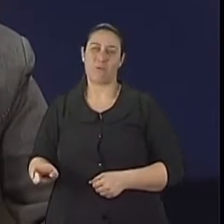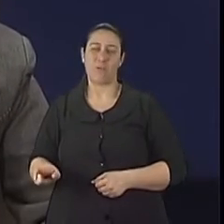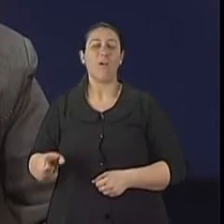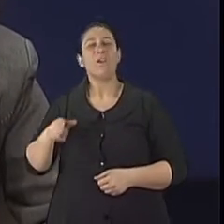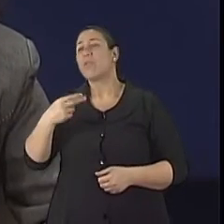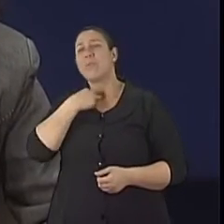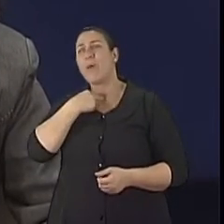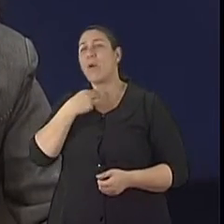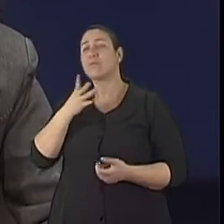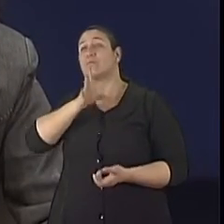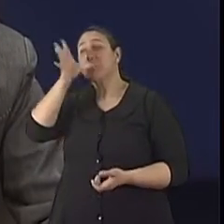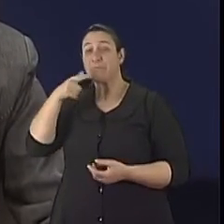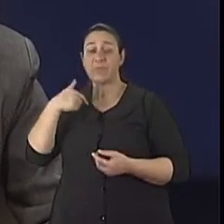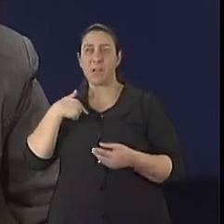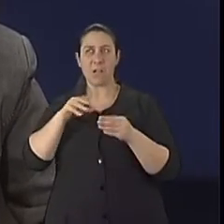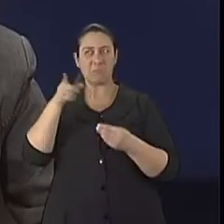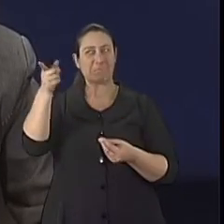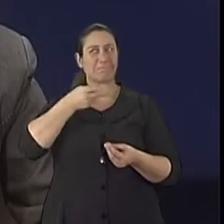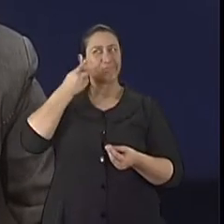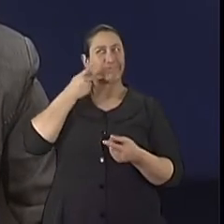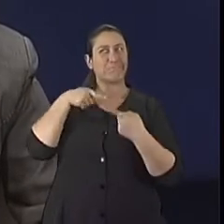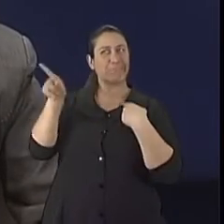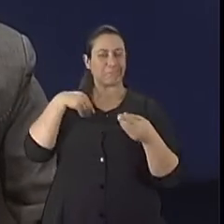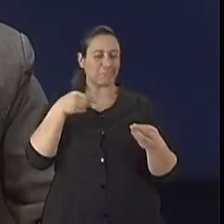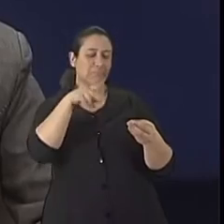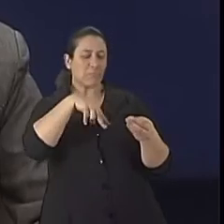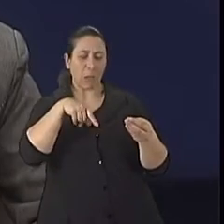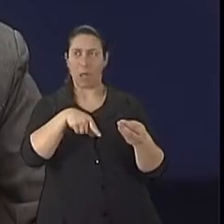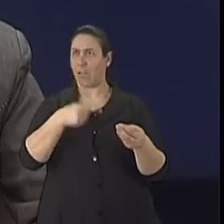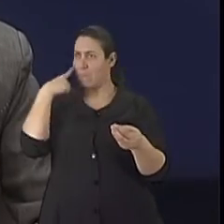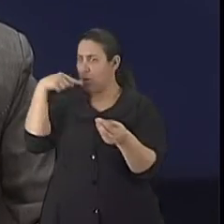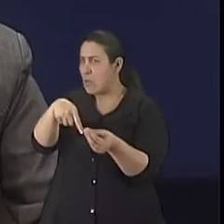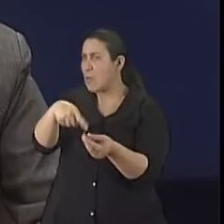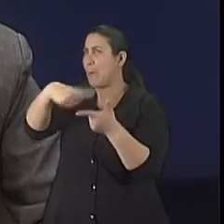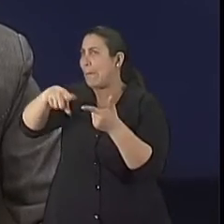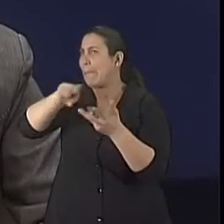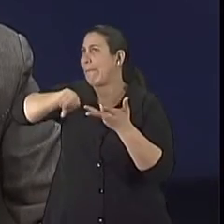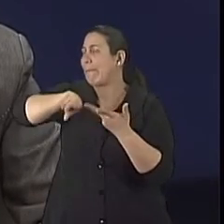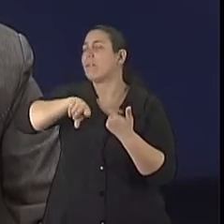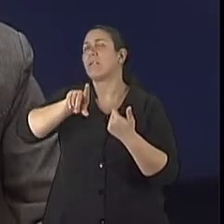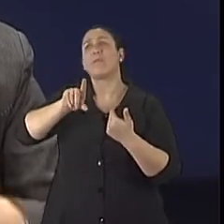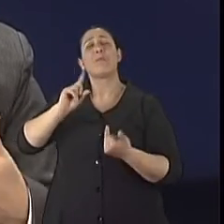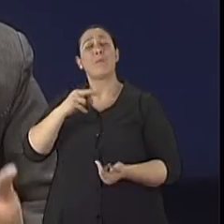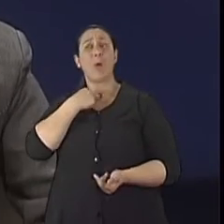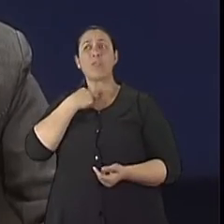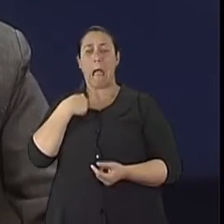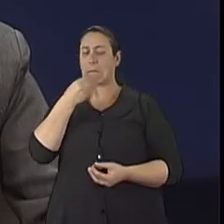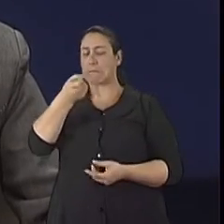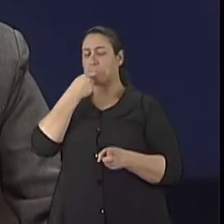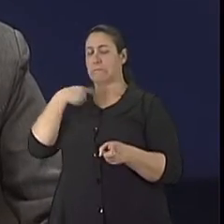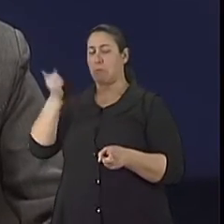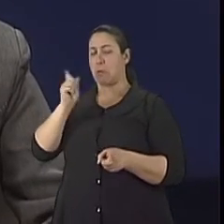aquela bula, ela pode ter um impacto maior do que a orientação do médico, que pode fazer a pessoa deixar de usar o medicamento. E além